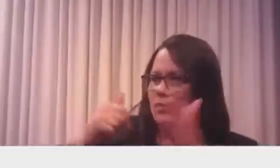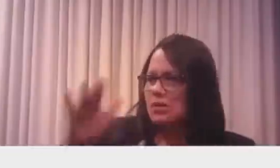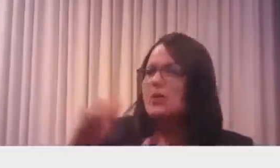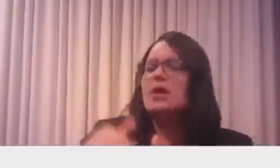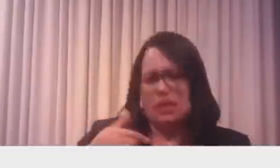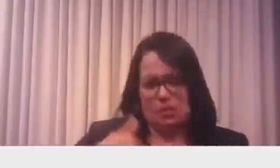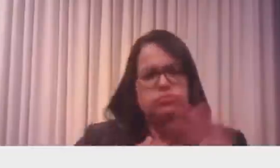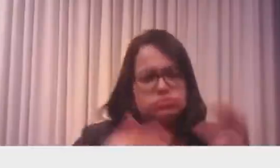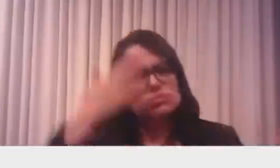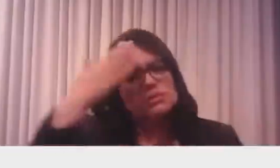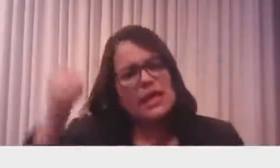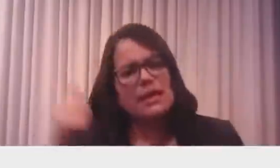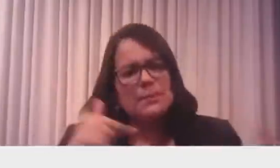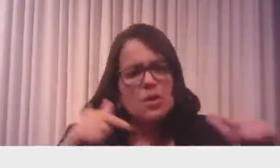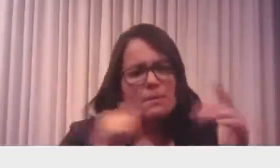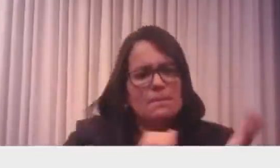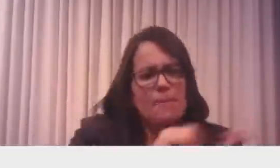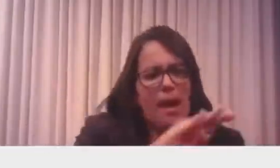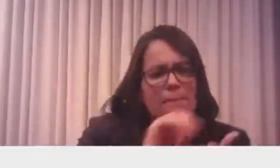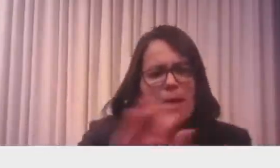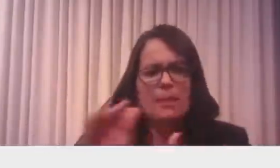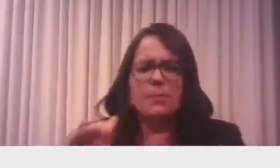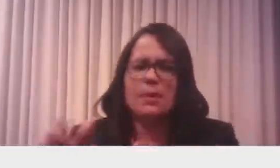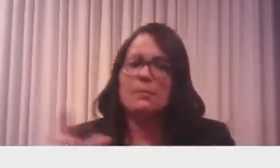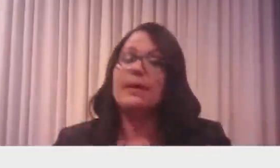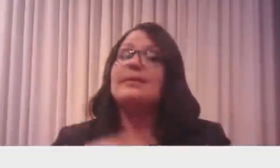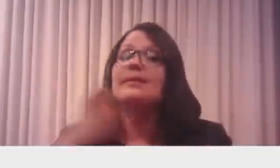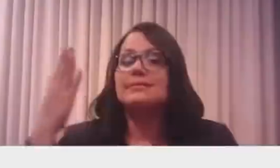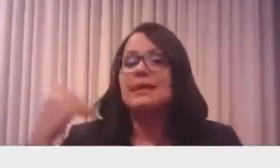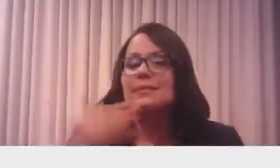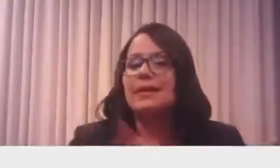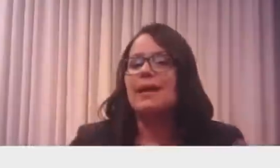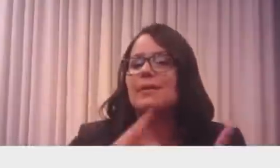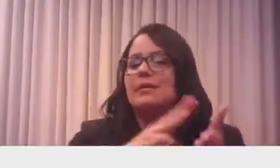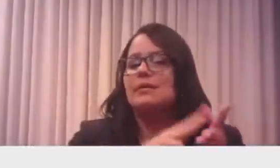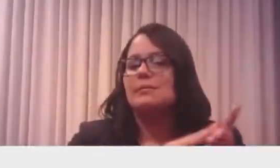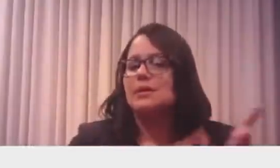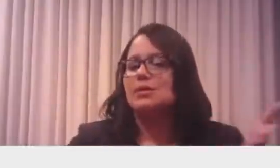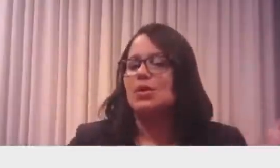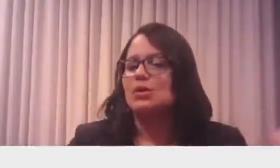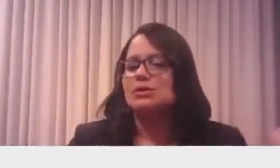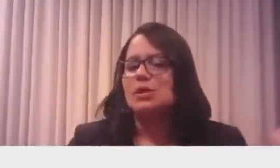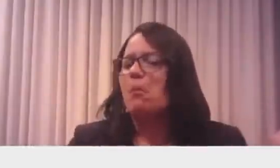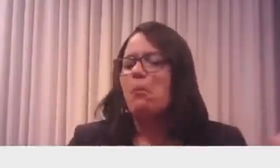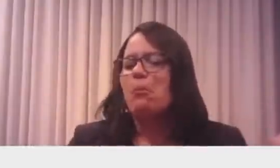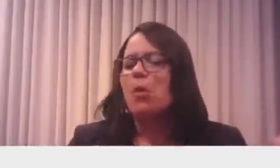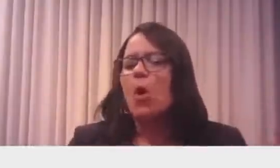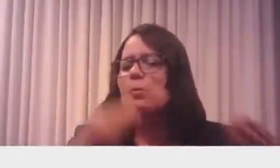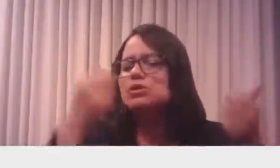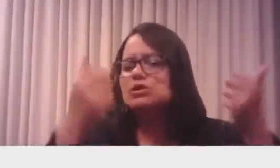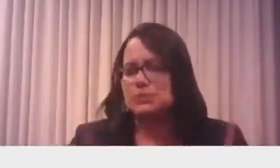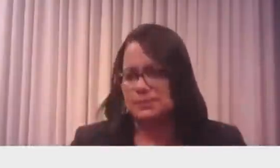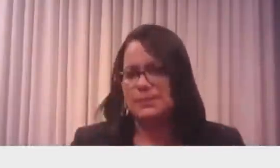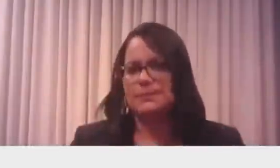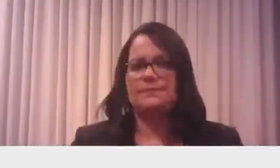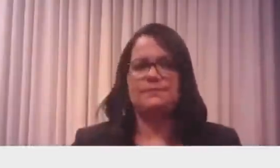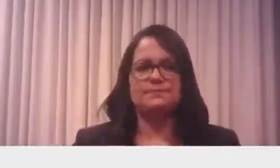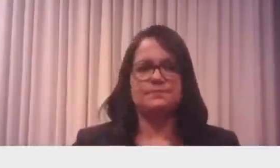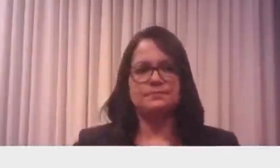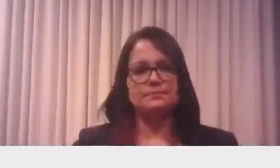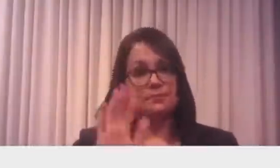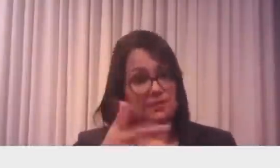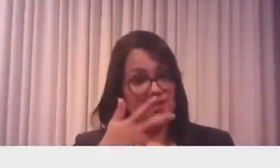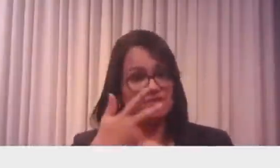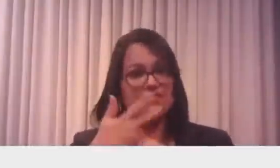bastante no Brasil, mas tem uma metodologia do desemprego. Olha, como é que você explica? Eu tenho falado que terminamos 2020,